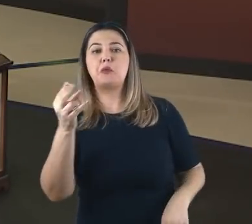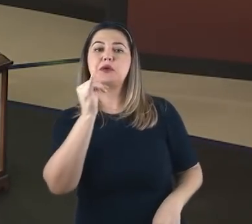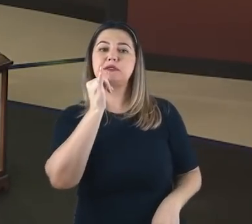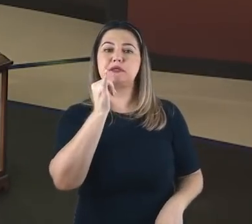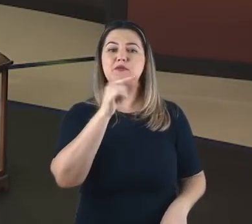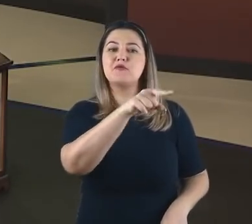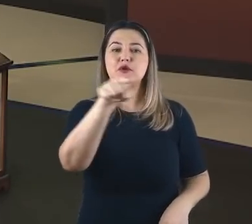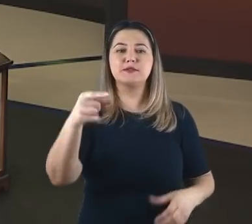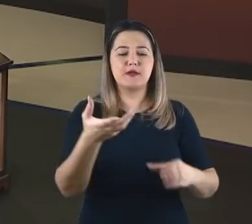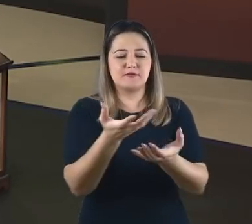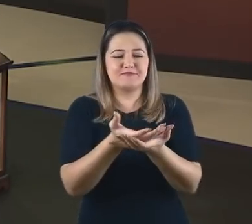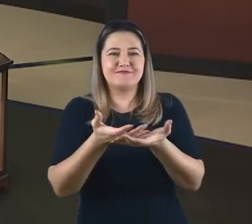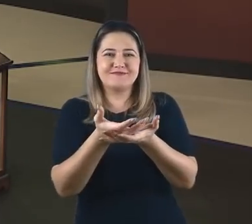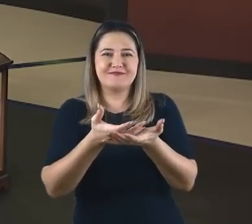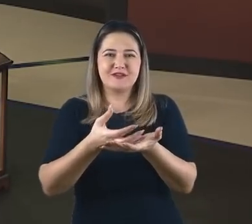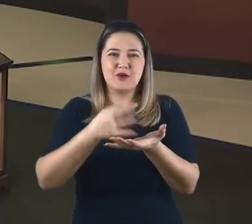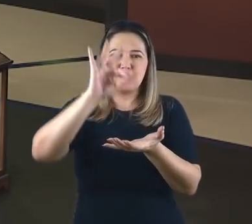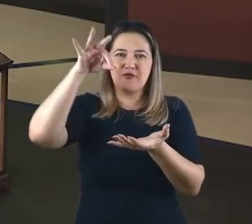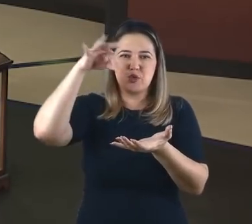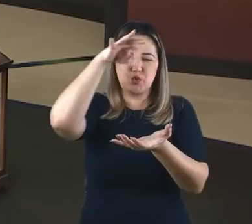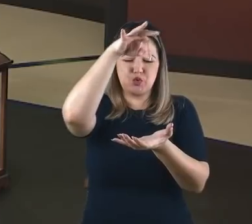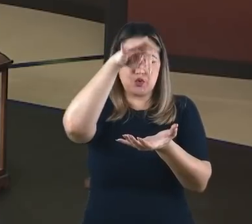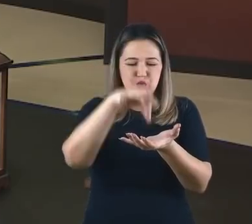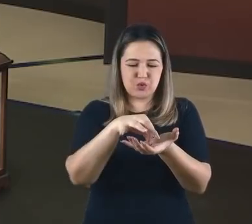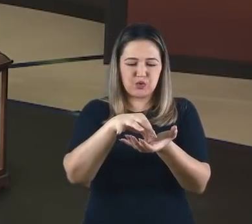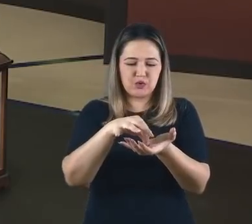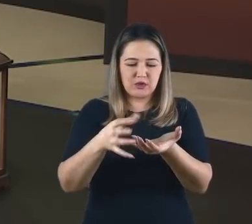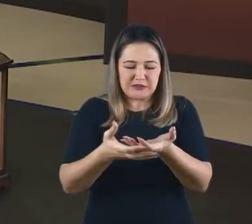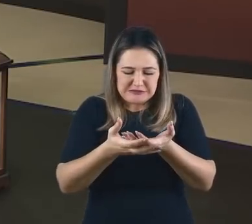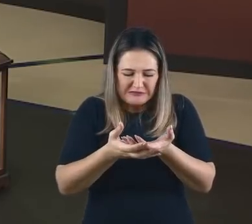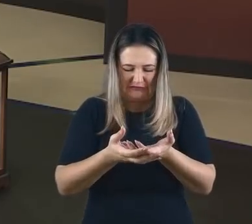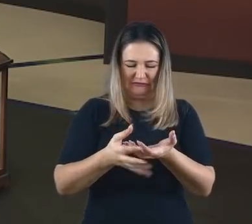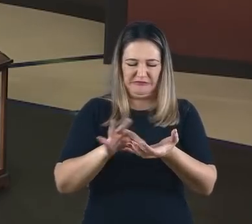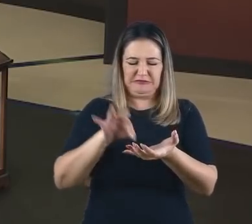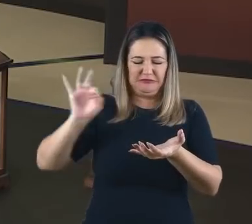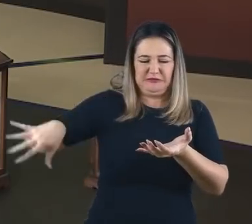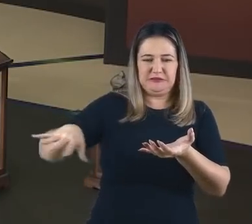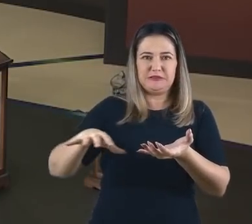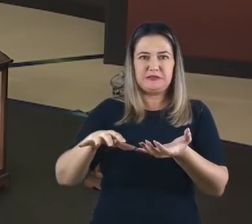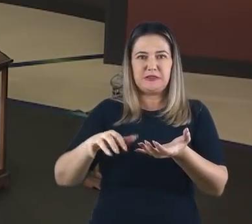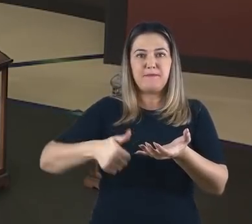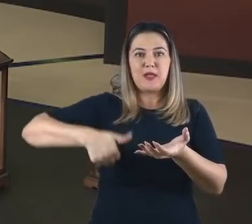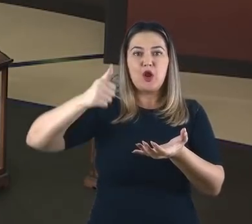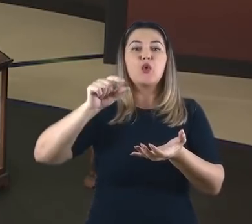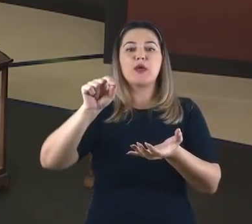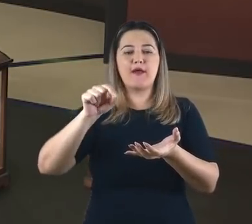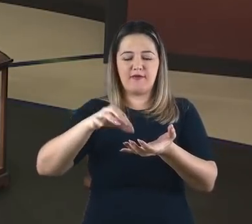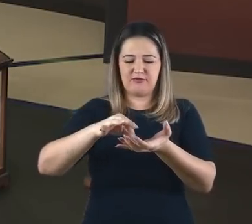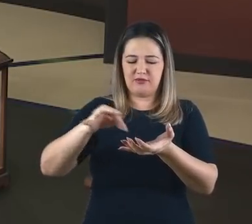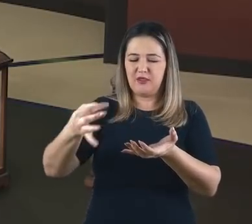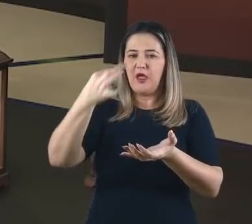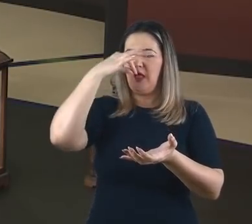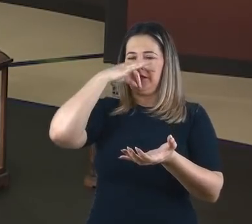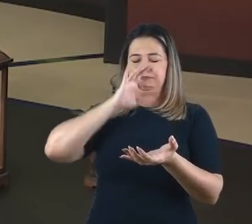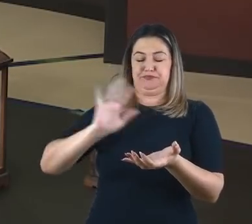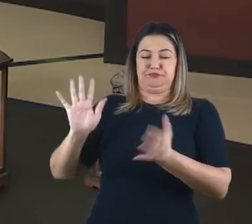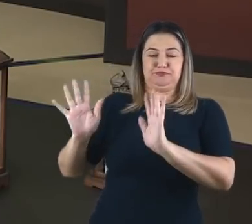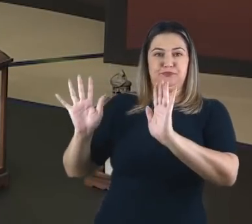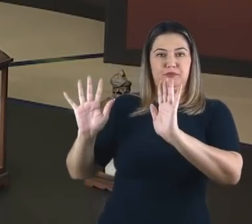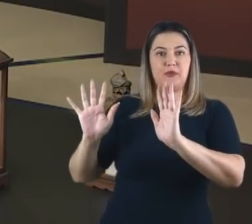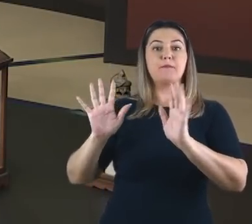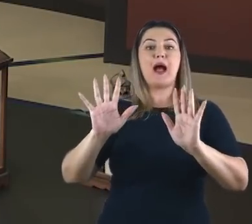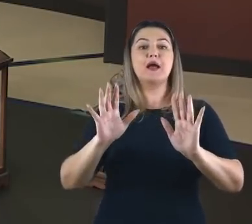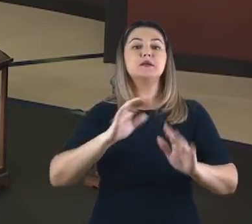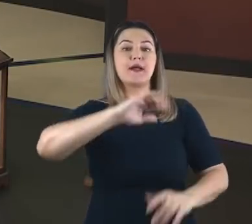com humor, num tom engraçado. Jesus ensinava o povo ao mesmo tempo que levava-os a rir de uma situação